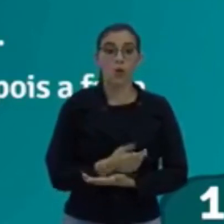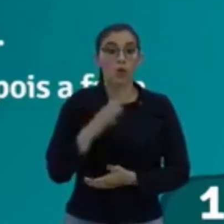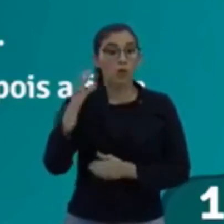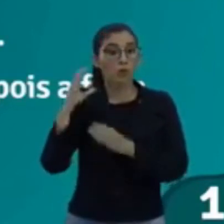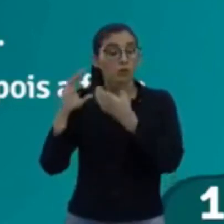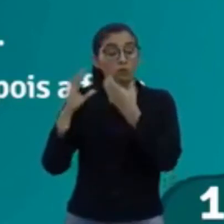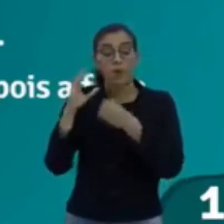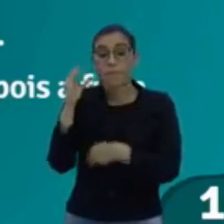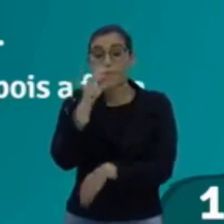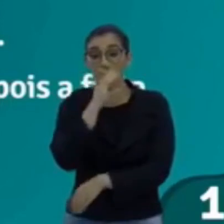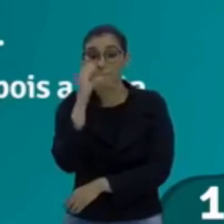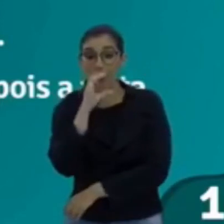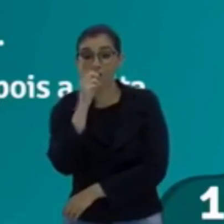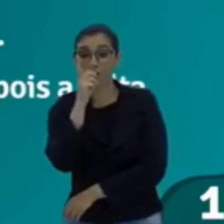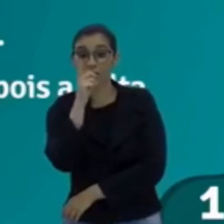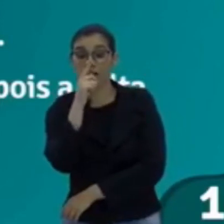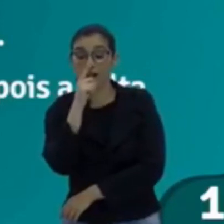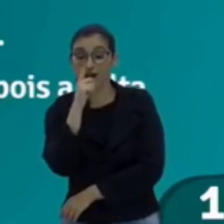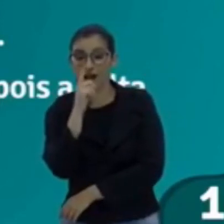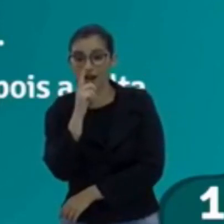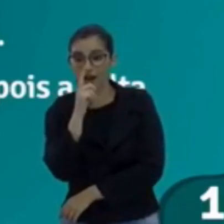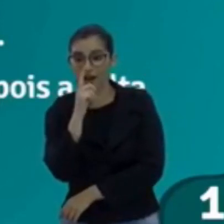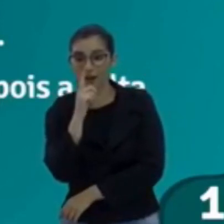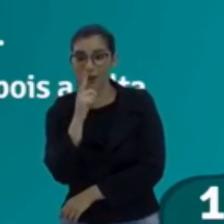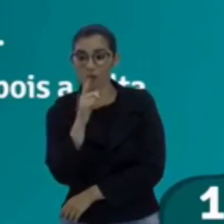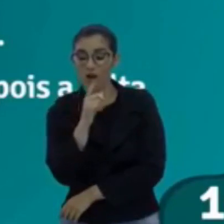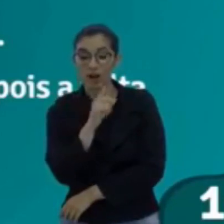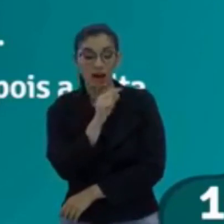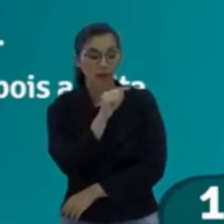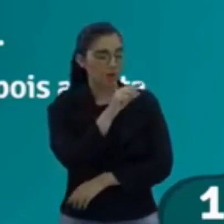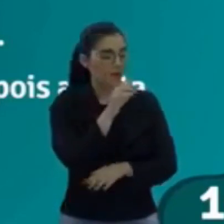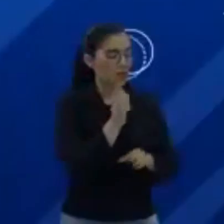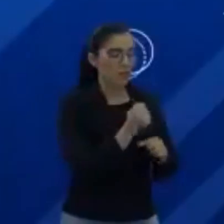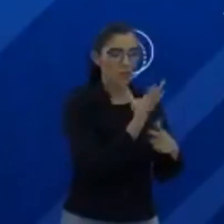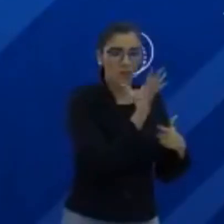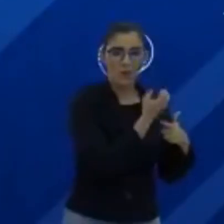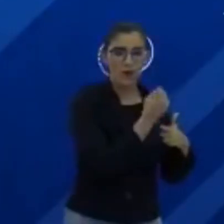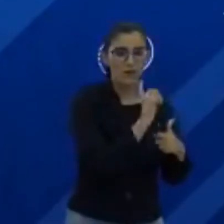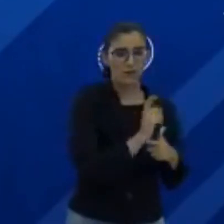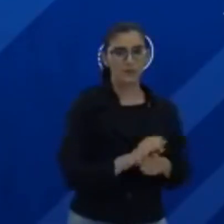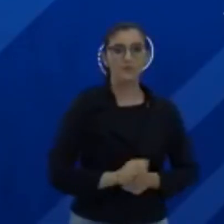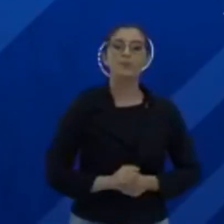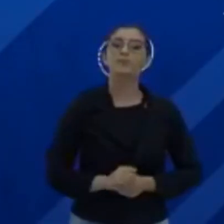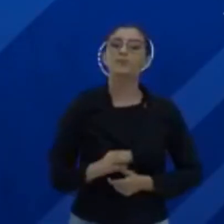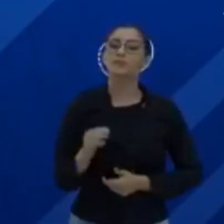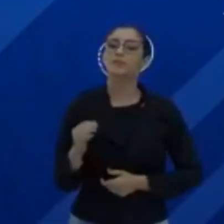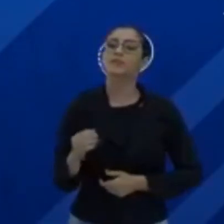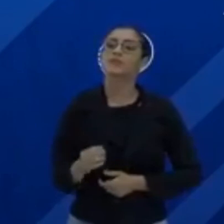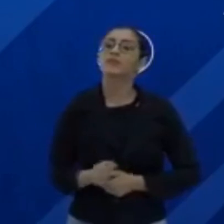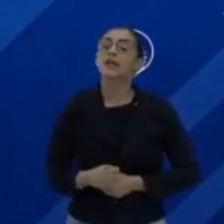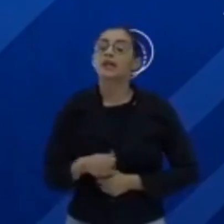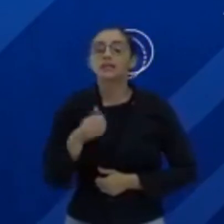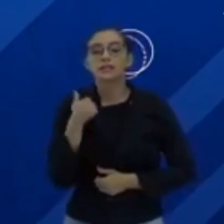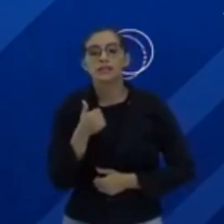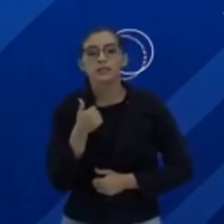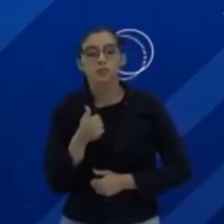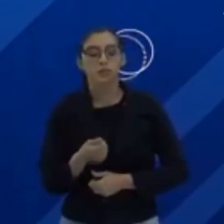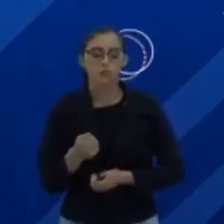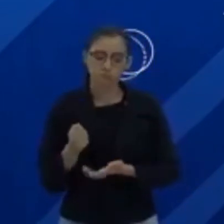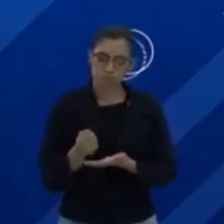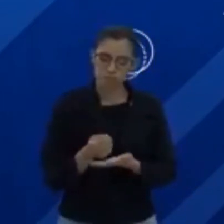veloz no líquido do que no ar. Esse mesmo, filho! Olha aí que aula bacana. E é sempre bom a estar